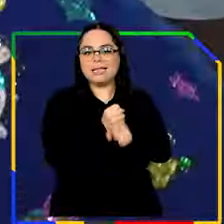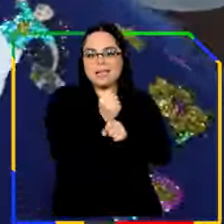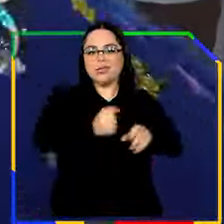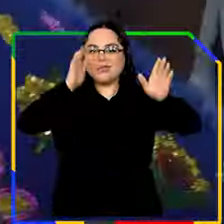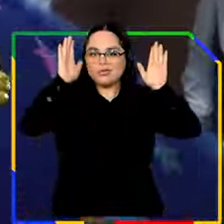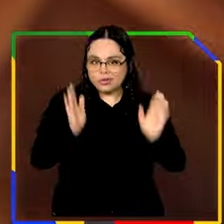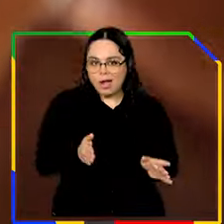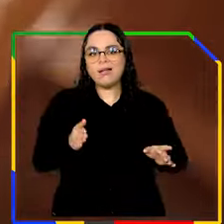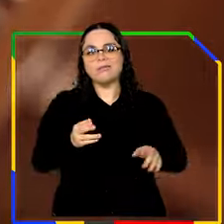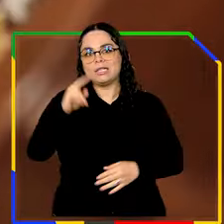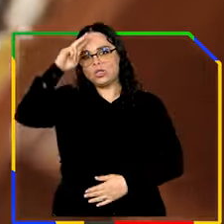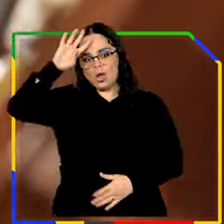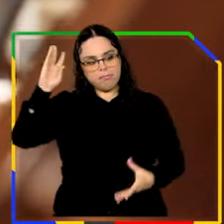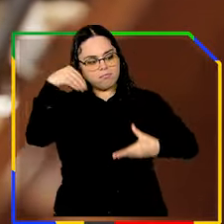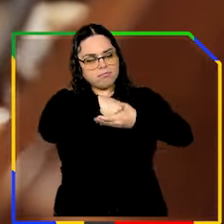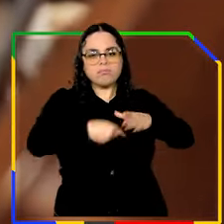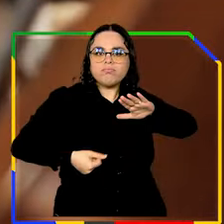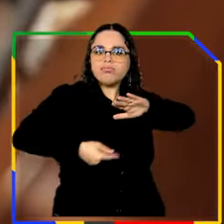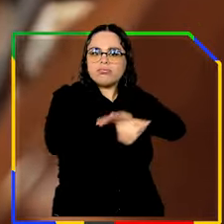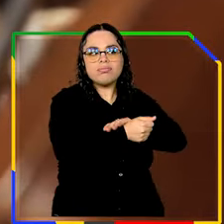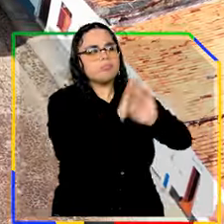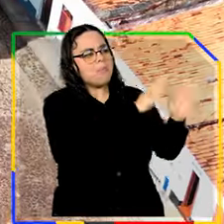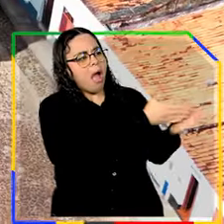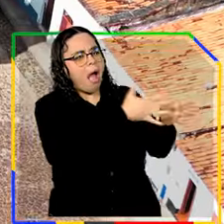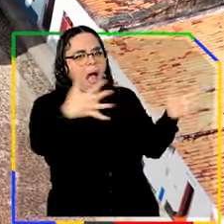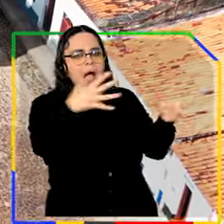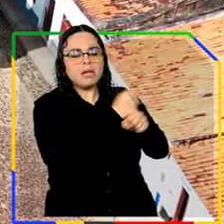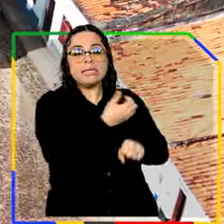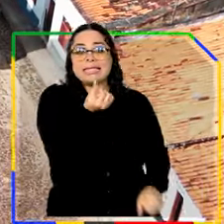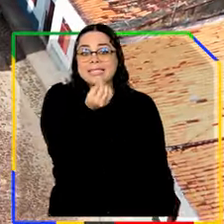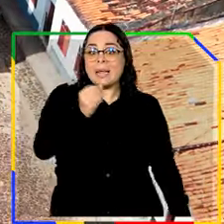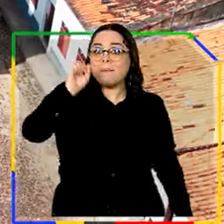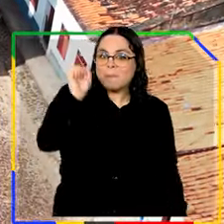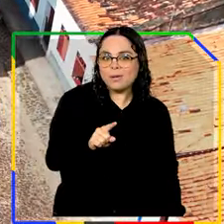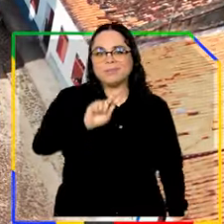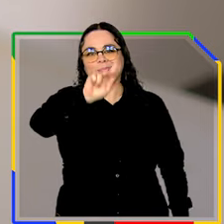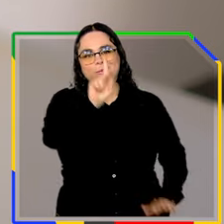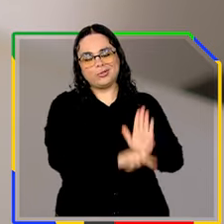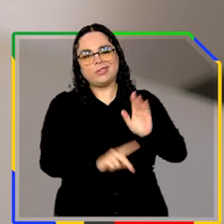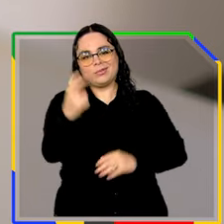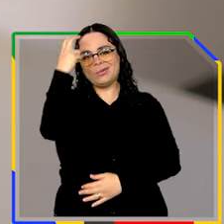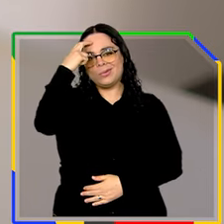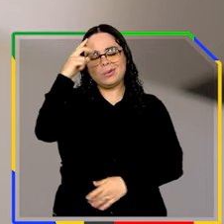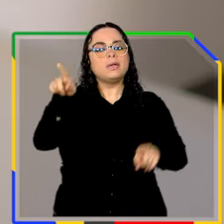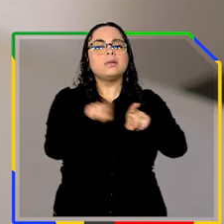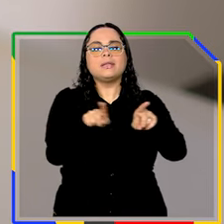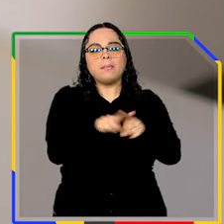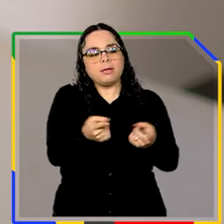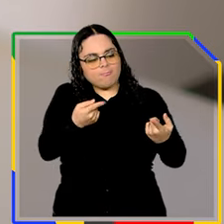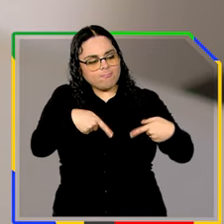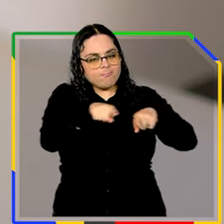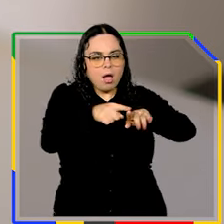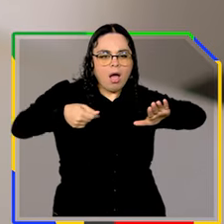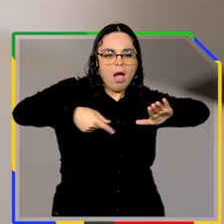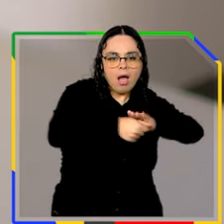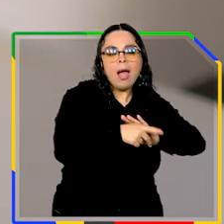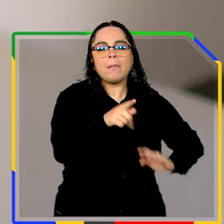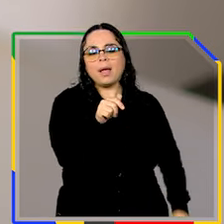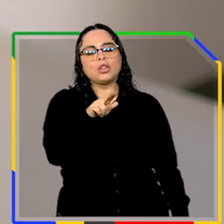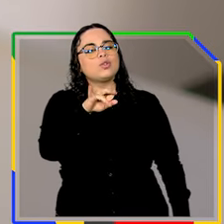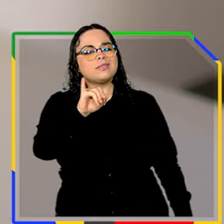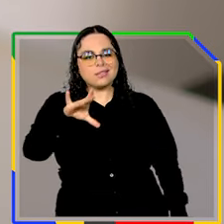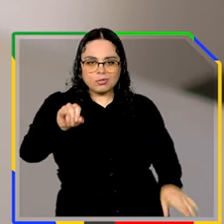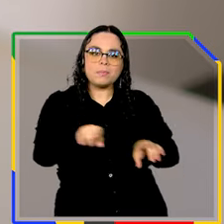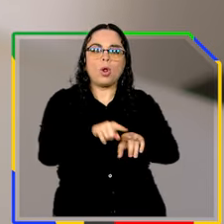anos de história e financiou mais de 60 mil projetos culturais. Criamos as linhas especiais de patrocínio nas